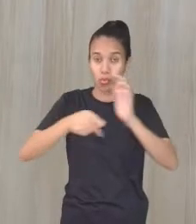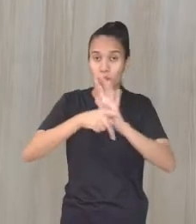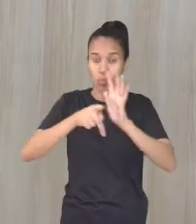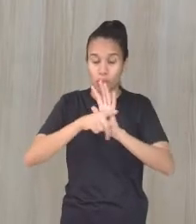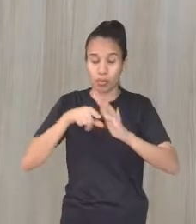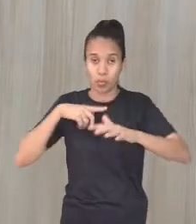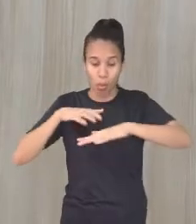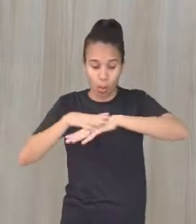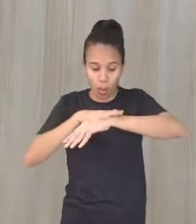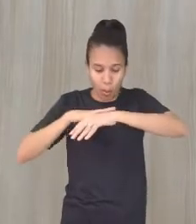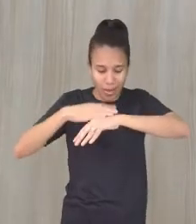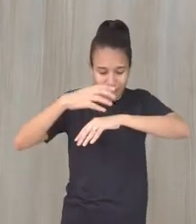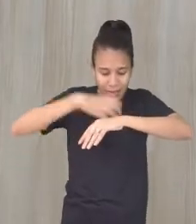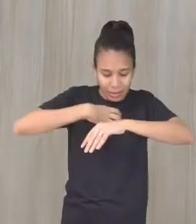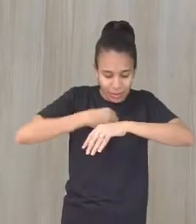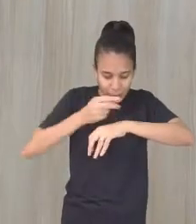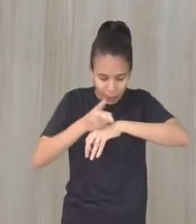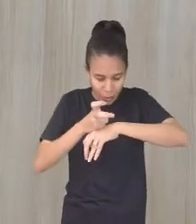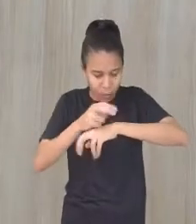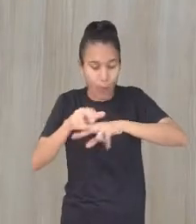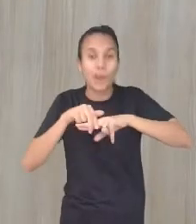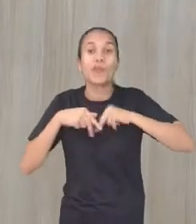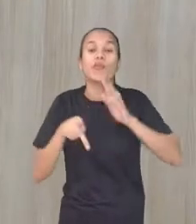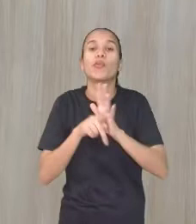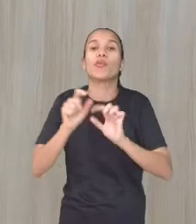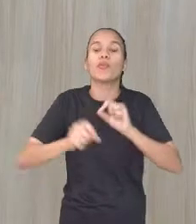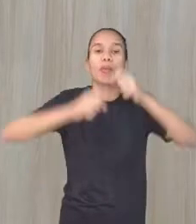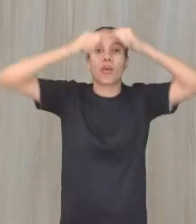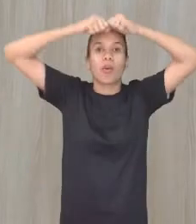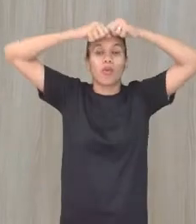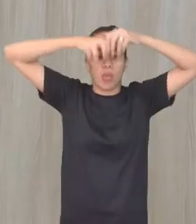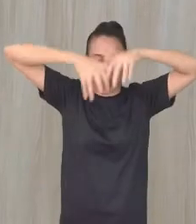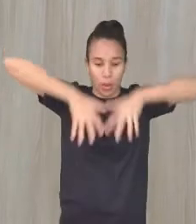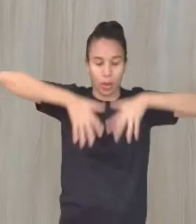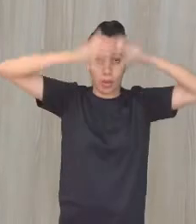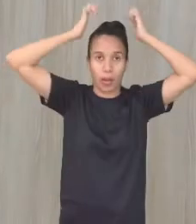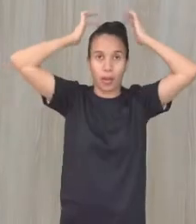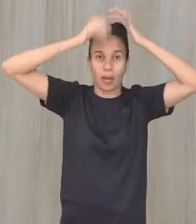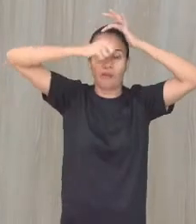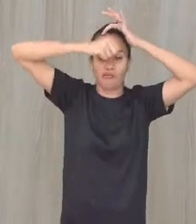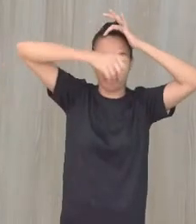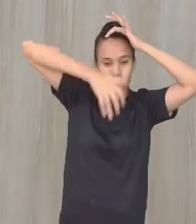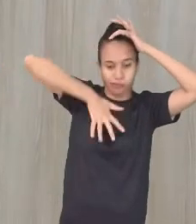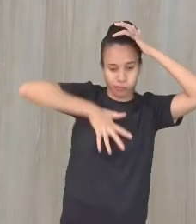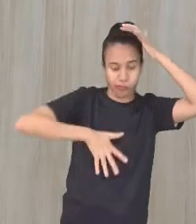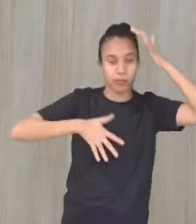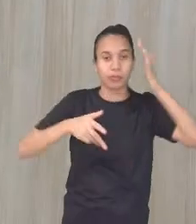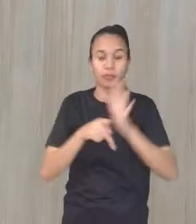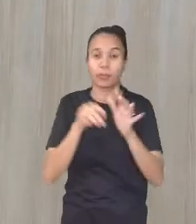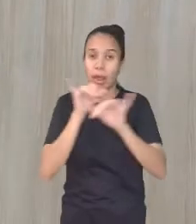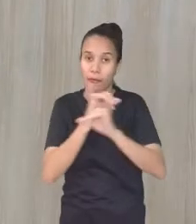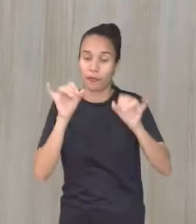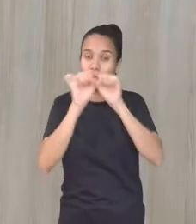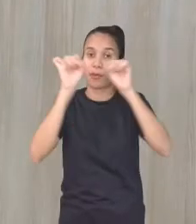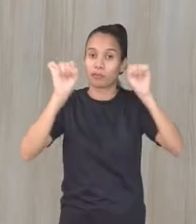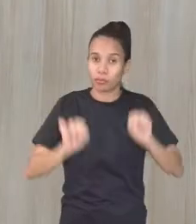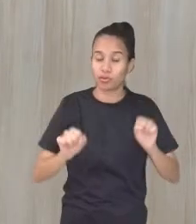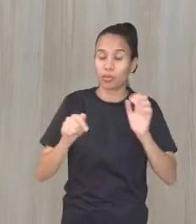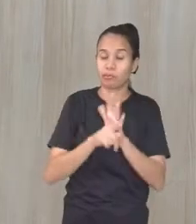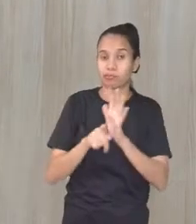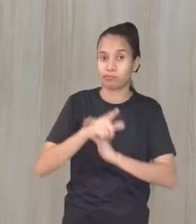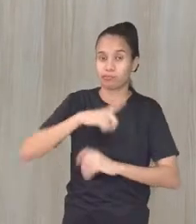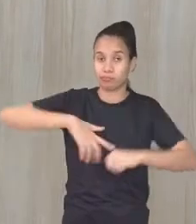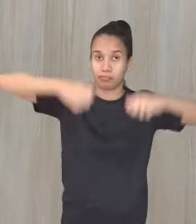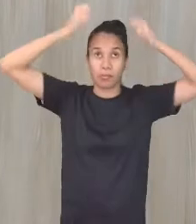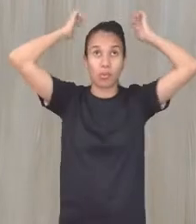táticos estão presos a nervos. E esses nervos vão ter que levar essa informação até o nosso sistema nervoso central. Para